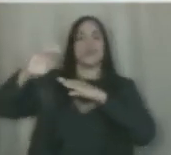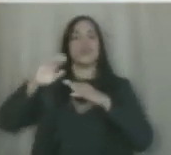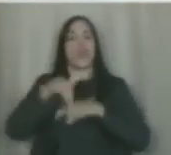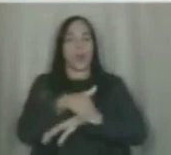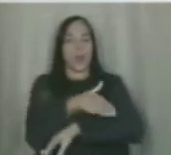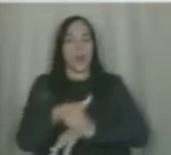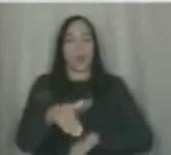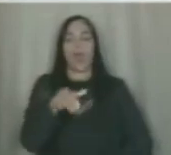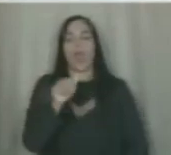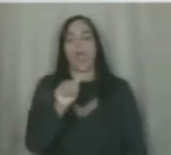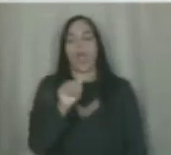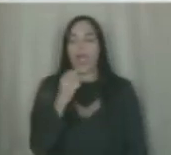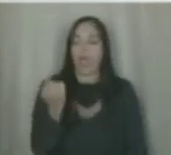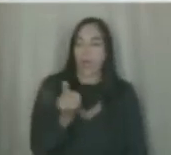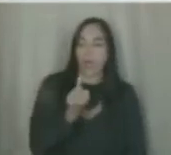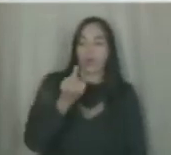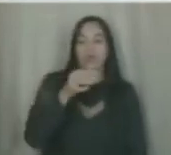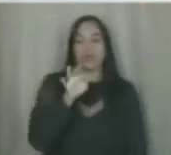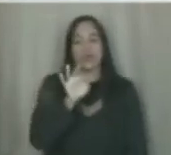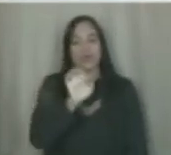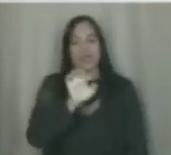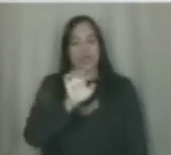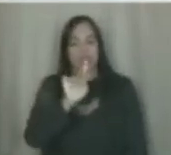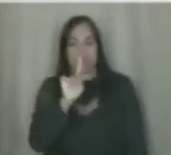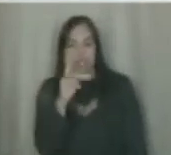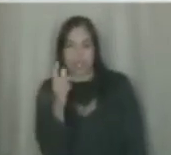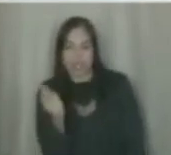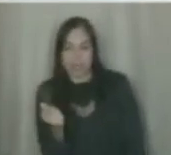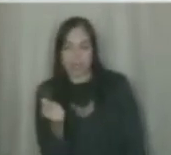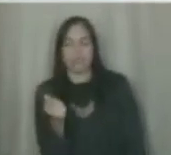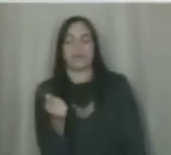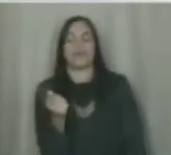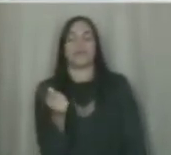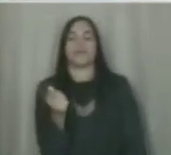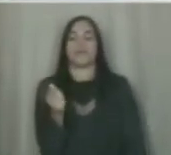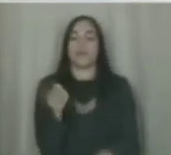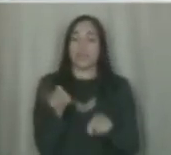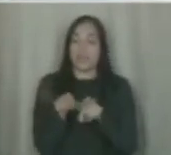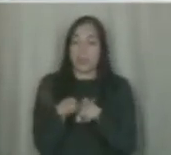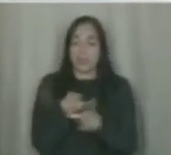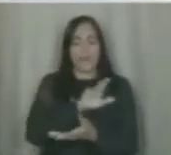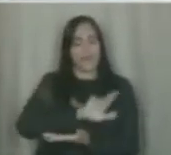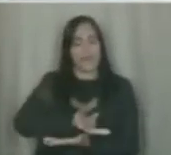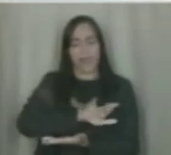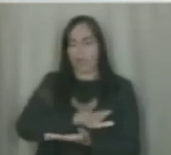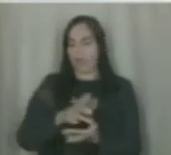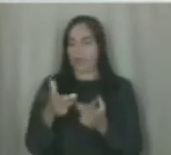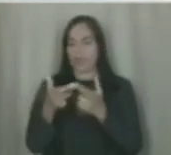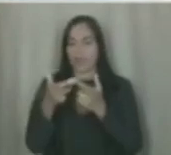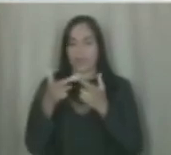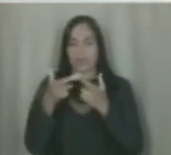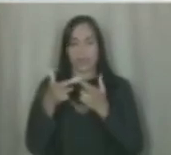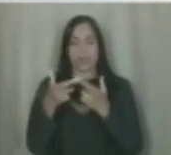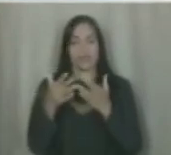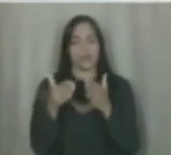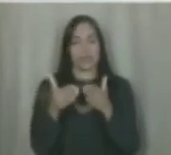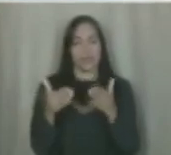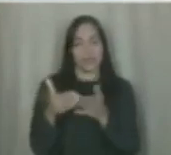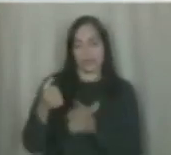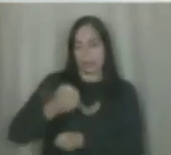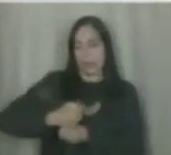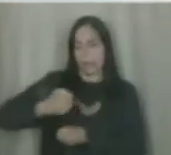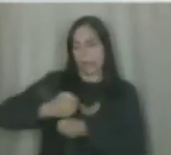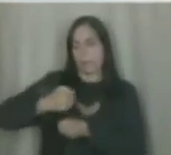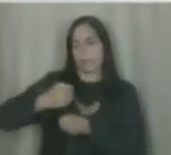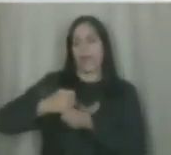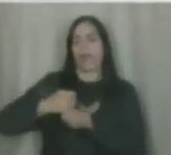na rua Alto da Telha, na comunidade do Alto da Telha, como também vários requerimentos solicitando recapiamentos,